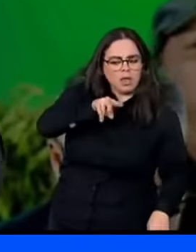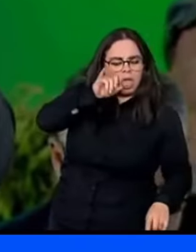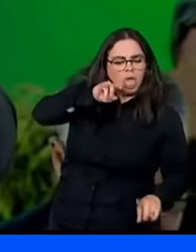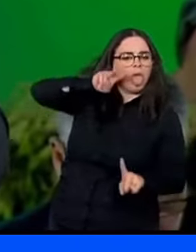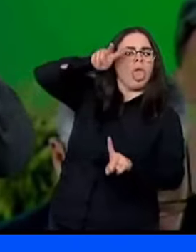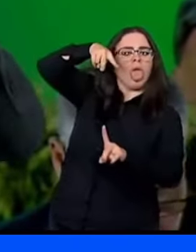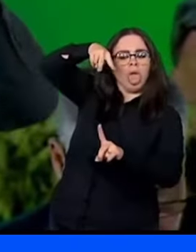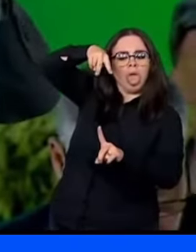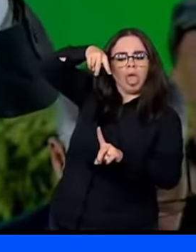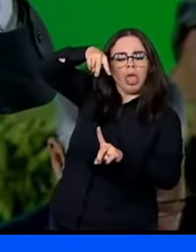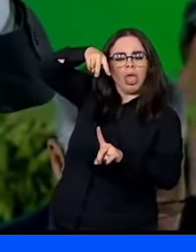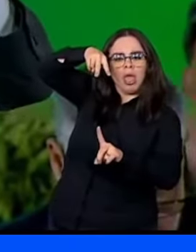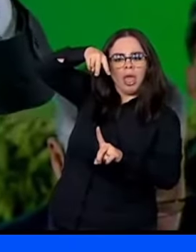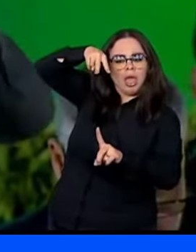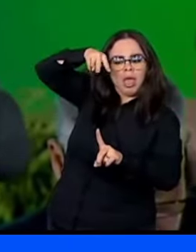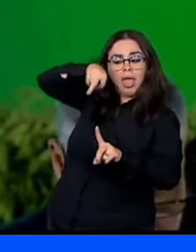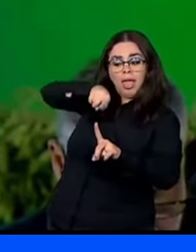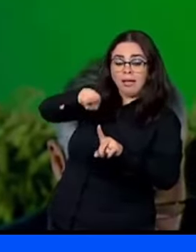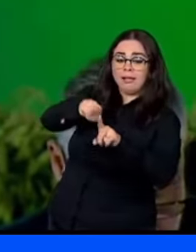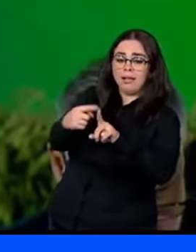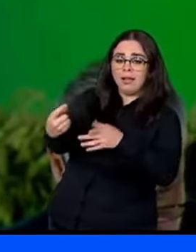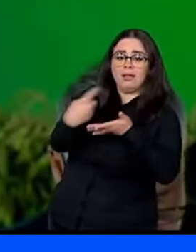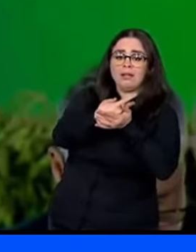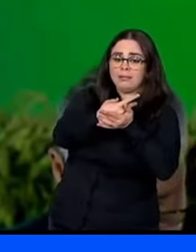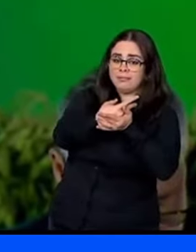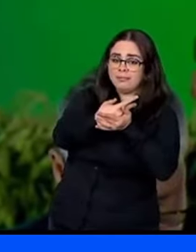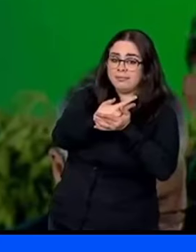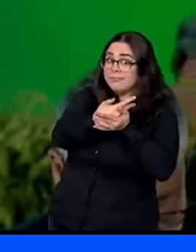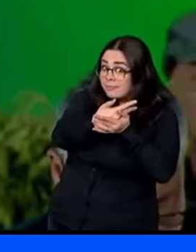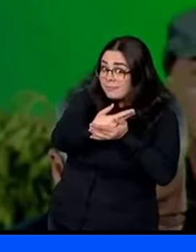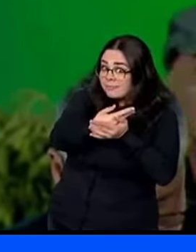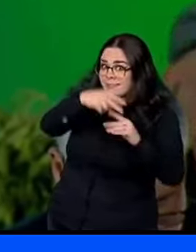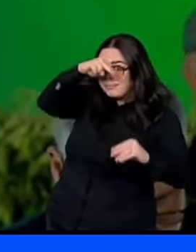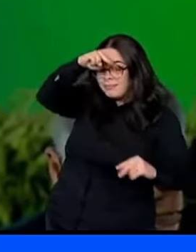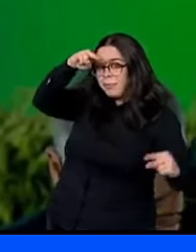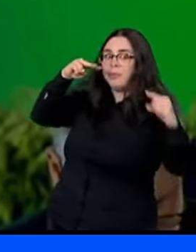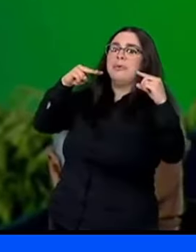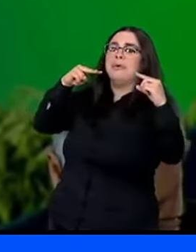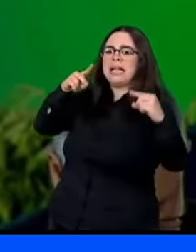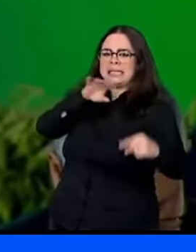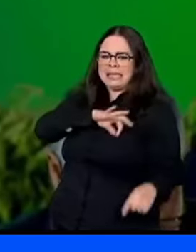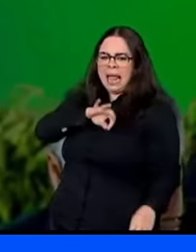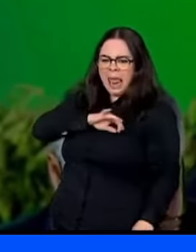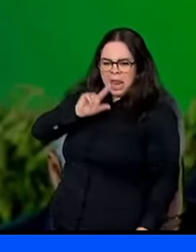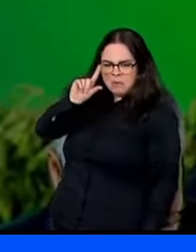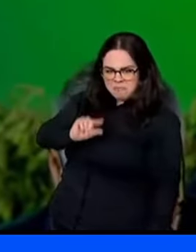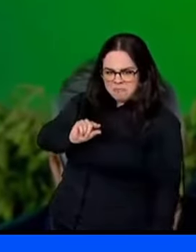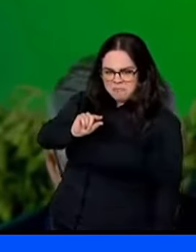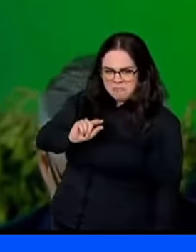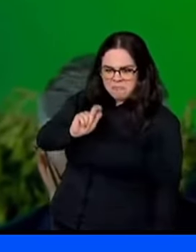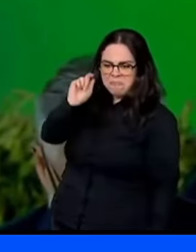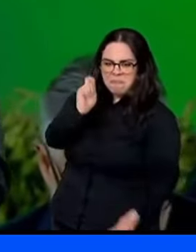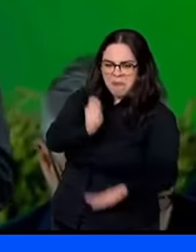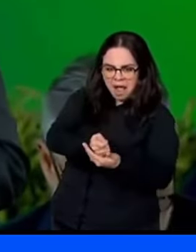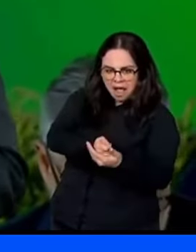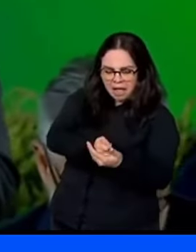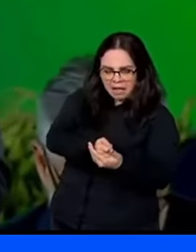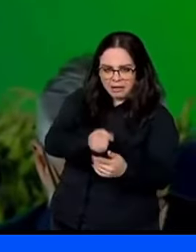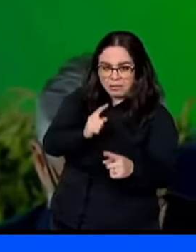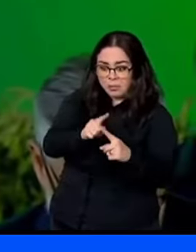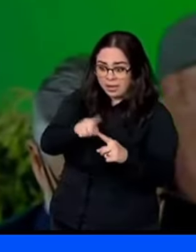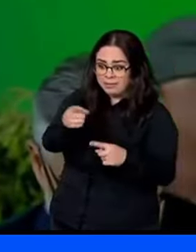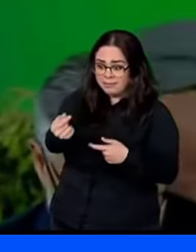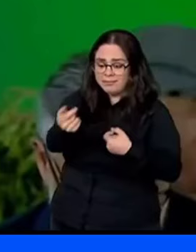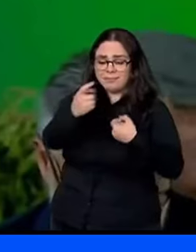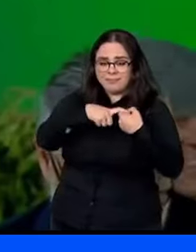trabalhador Lembre-se Que ele é consumidor seu Então não ache ruim O salário Que você paga para ele Porque esse salário Vai